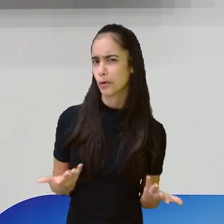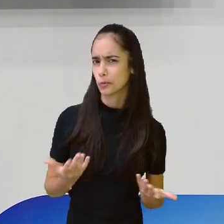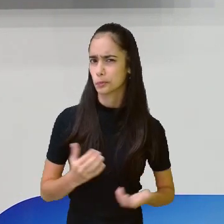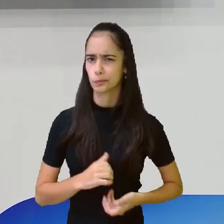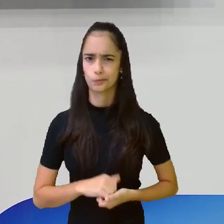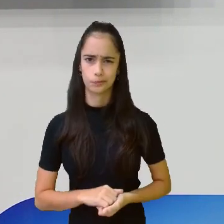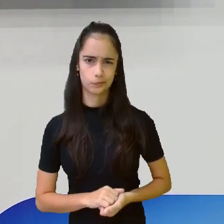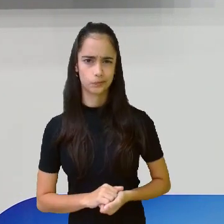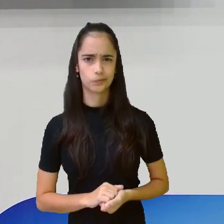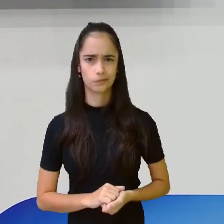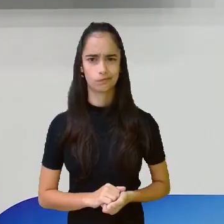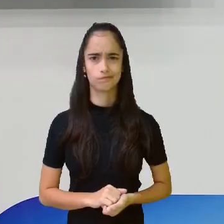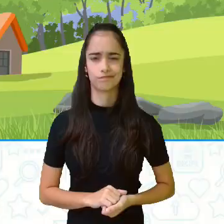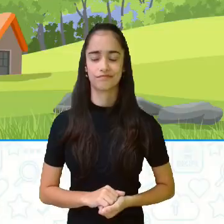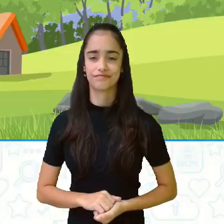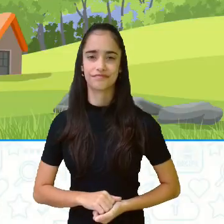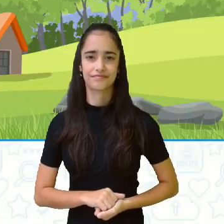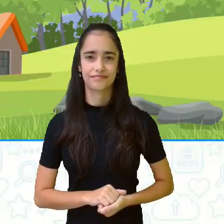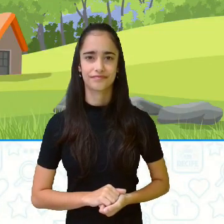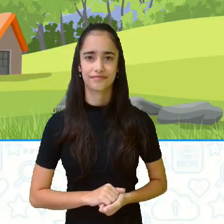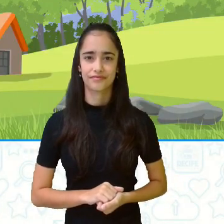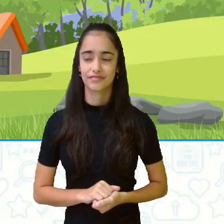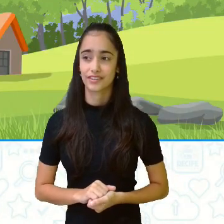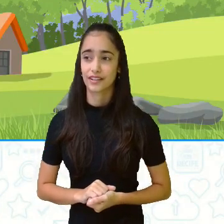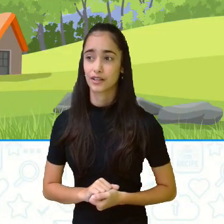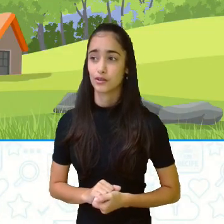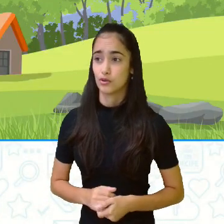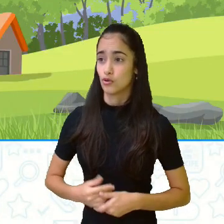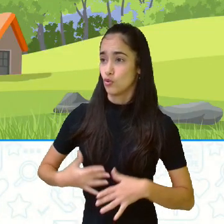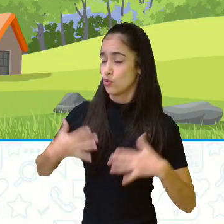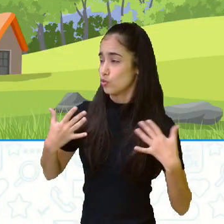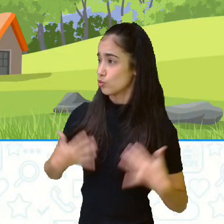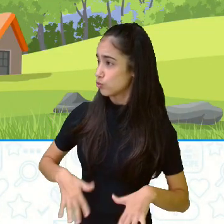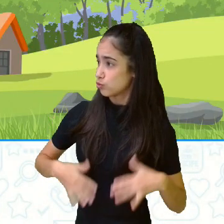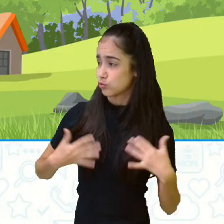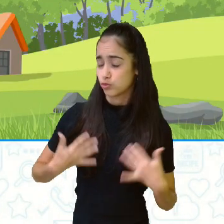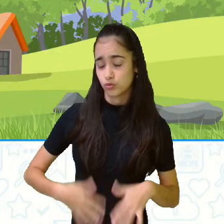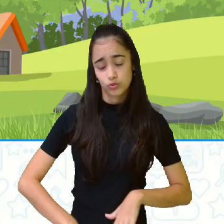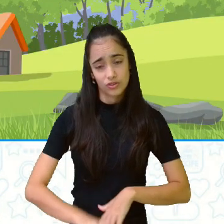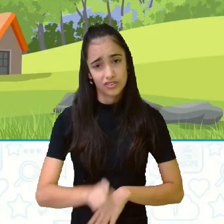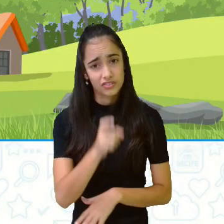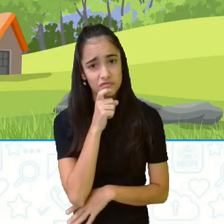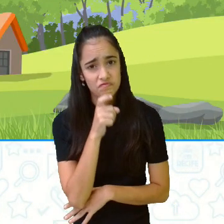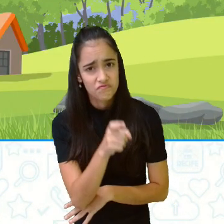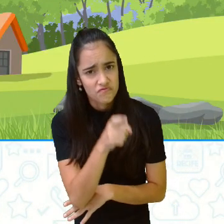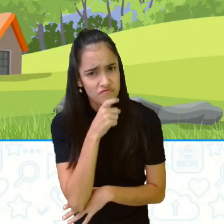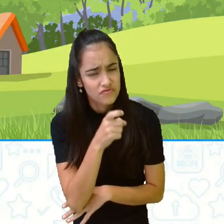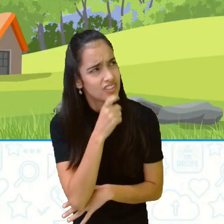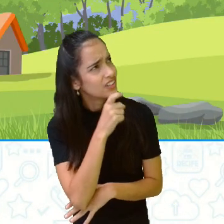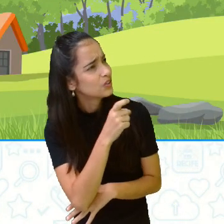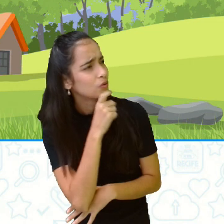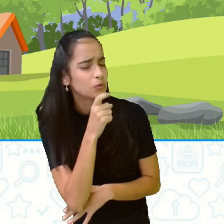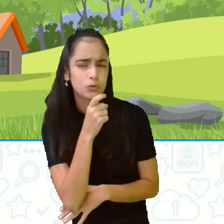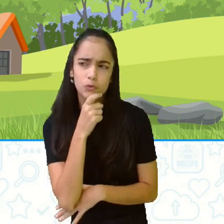Já tem aí um conflito. Nossa, que frio! De repente,